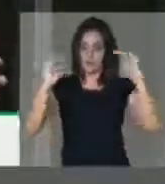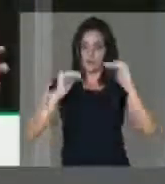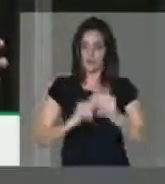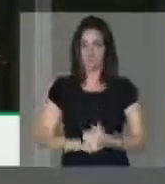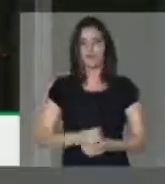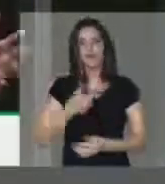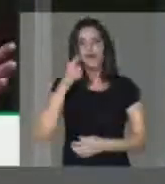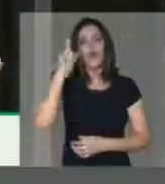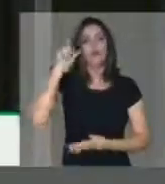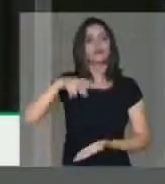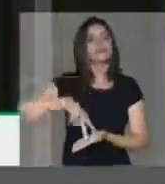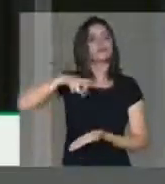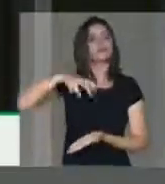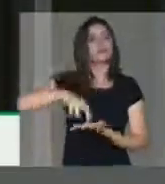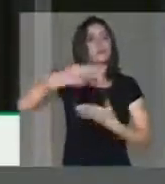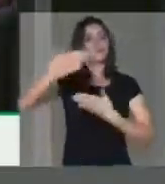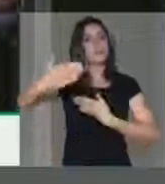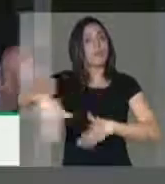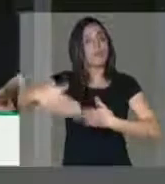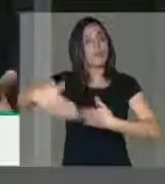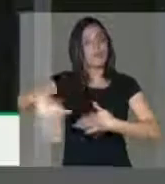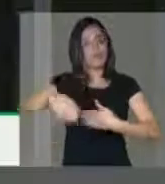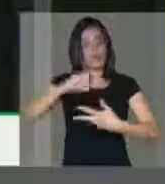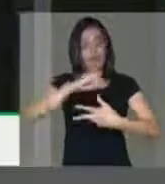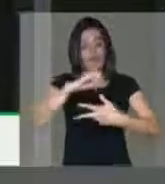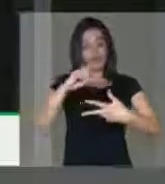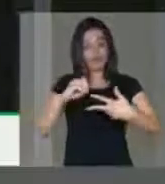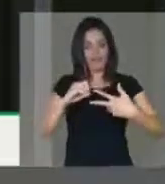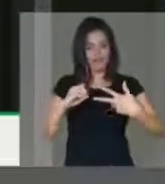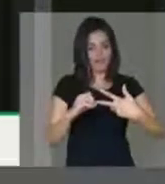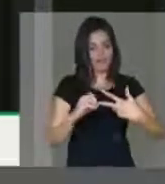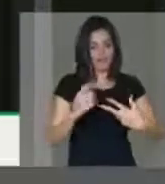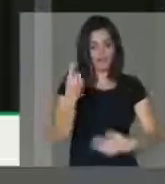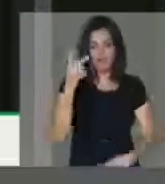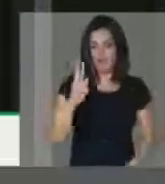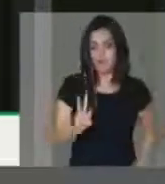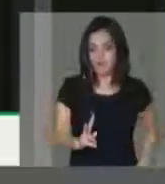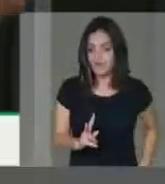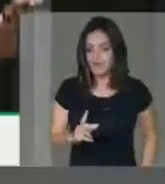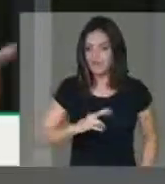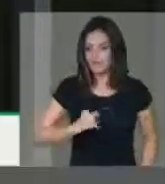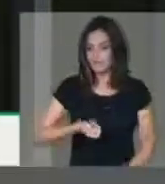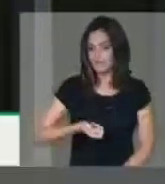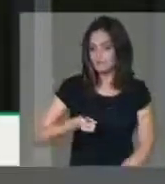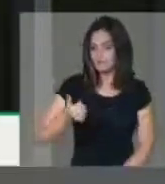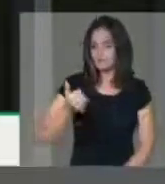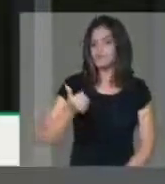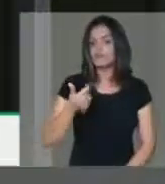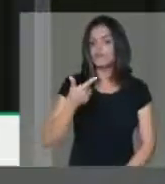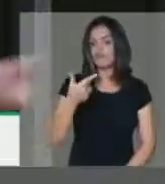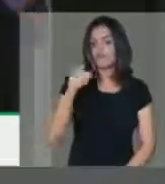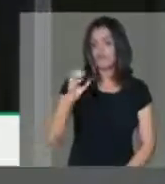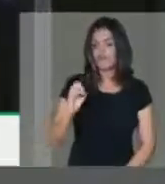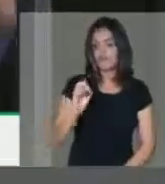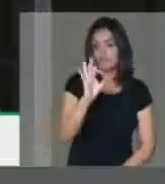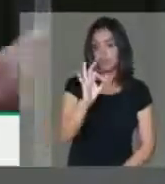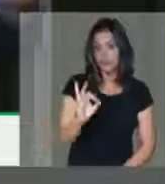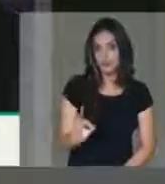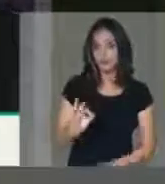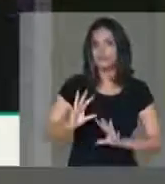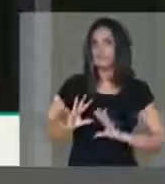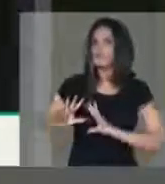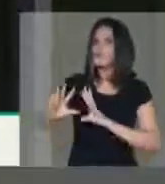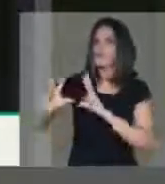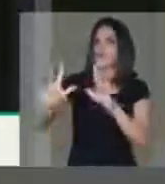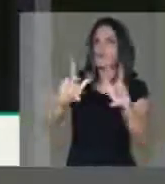ontem aconteceu o Enem e, pela primeira vez esse ano, será concedida uma bonificação de 20% para